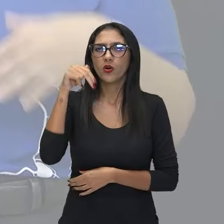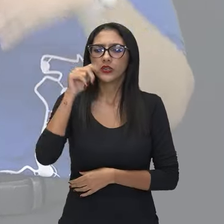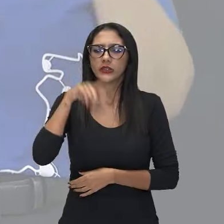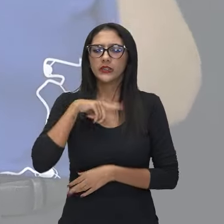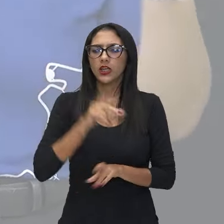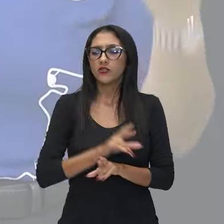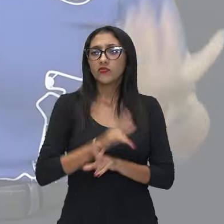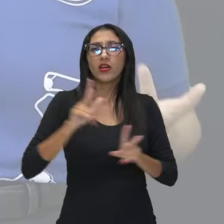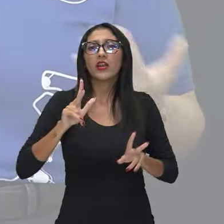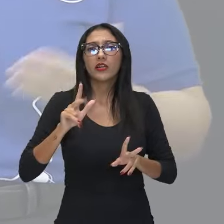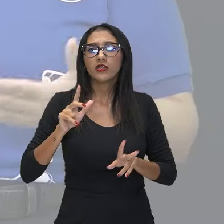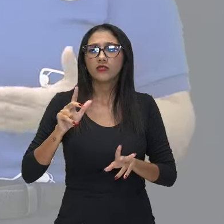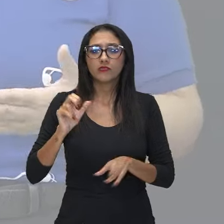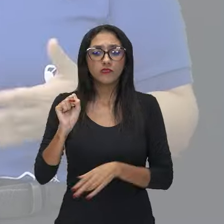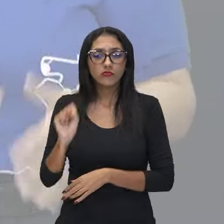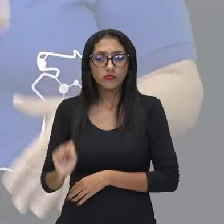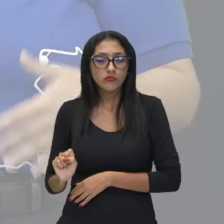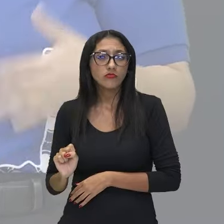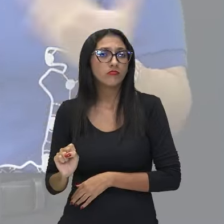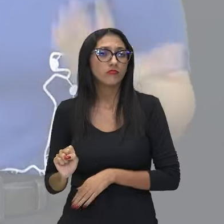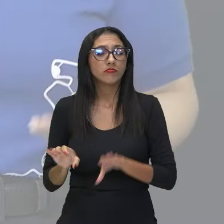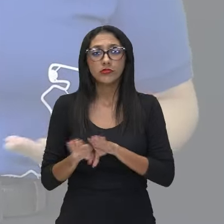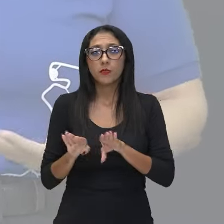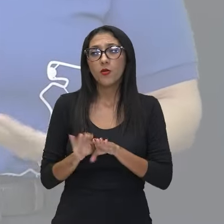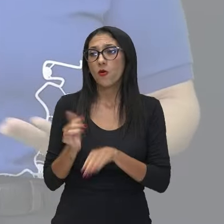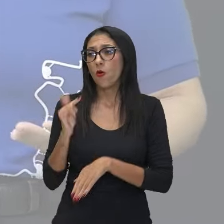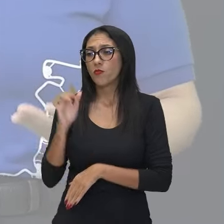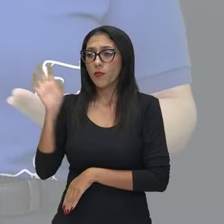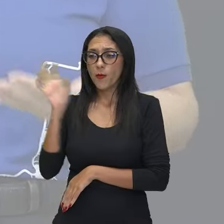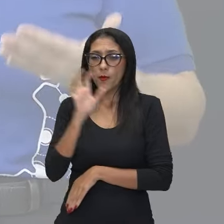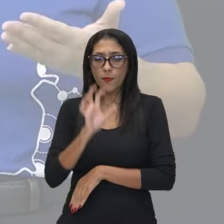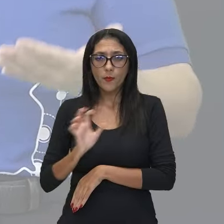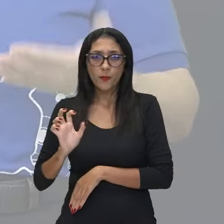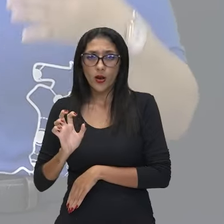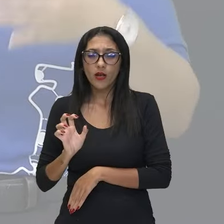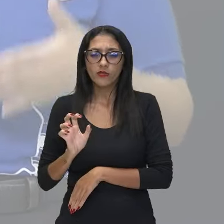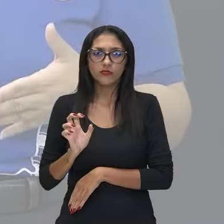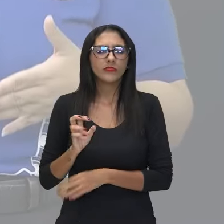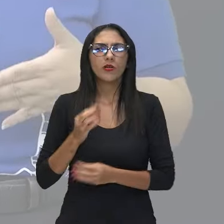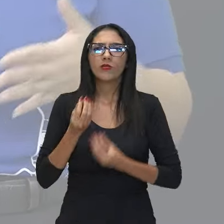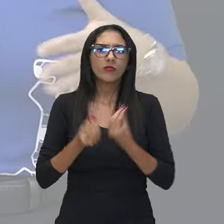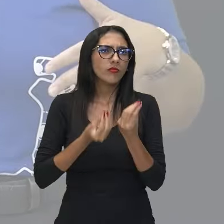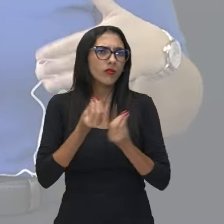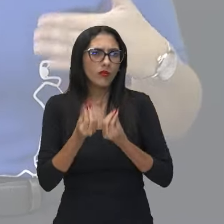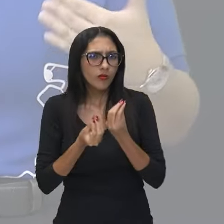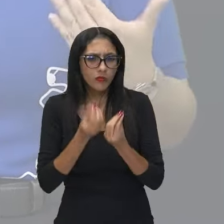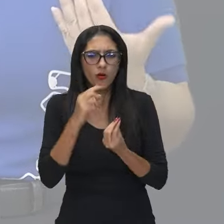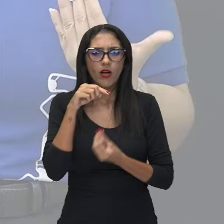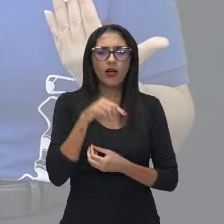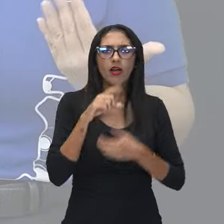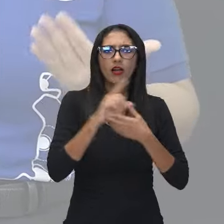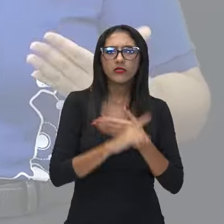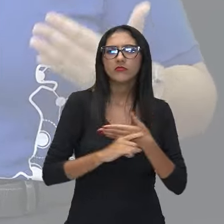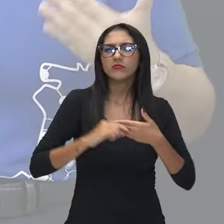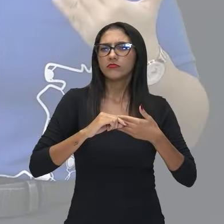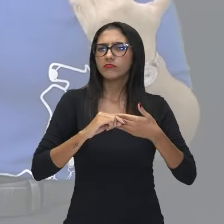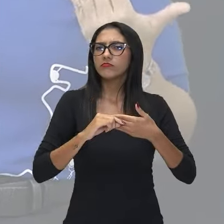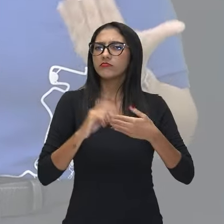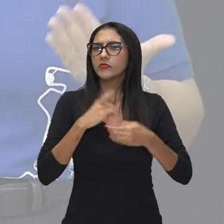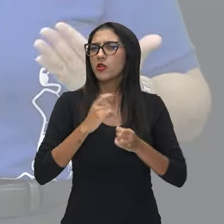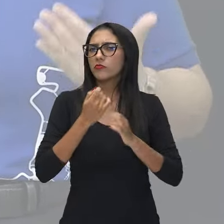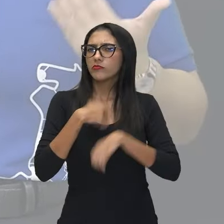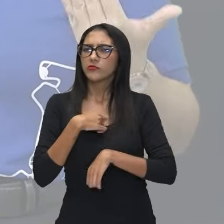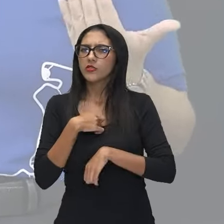região sul e assim é nas outras regiões. Então, como é que ele ia propor como artista modernista? Fazer uma cultura, uma